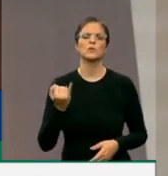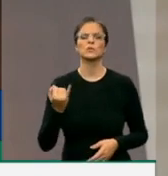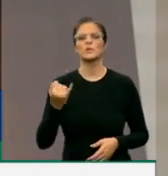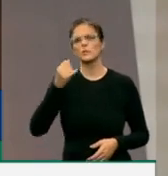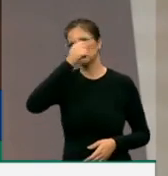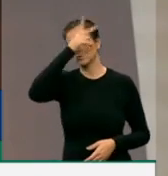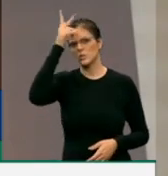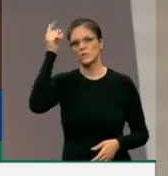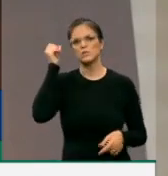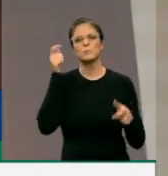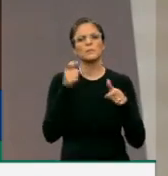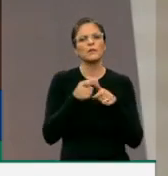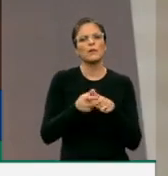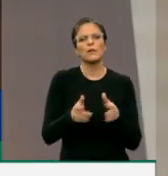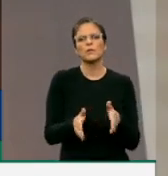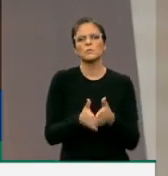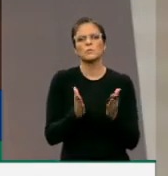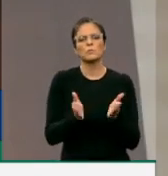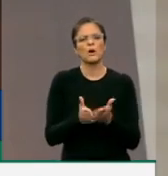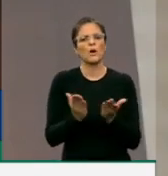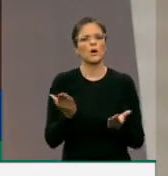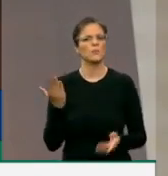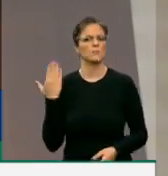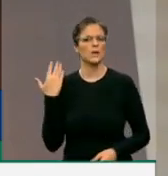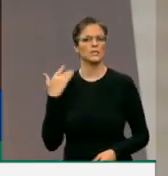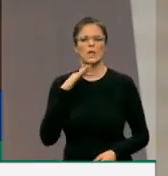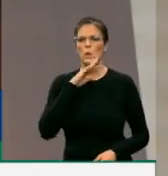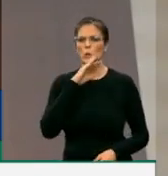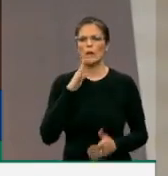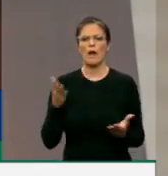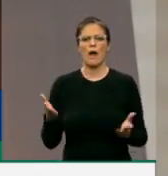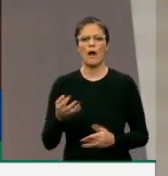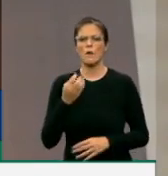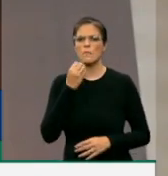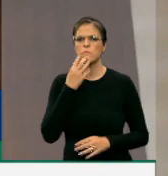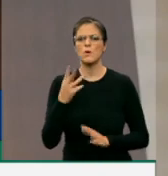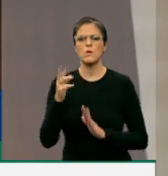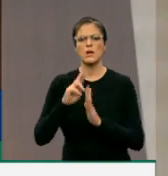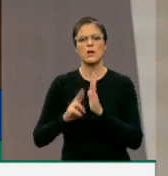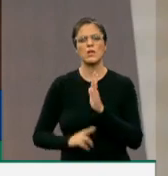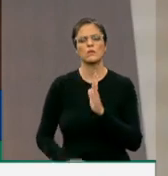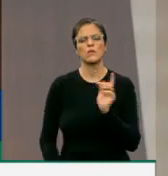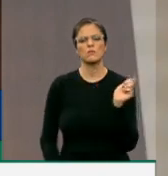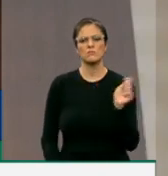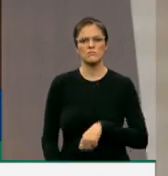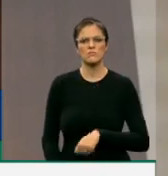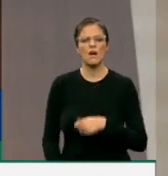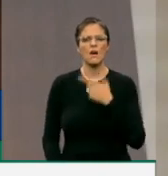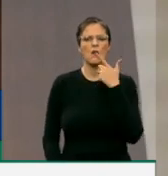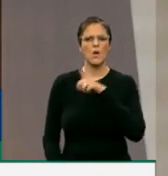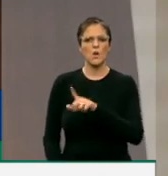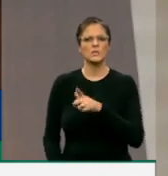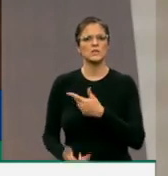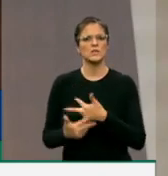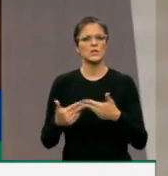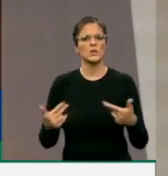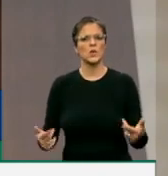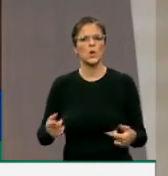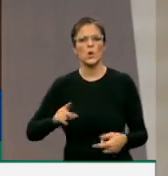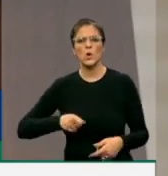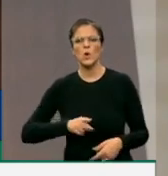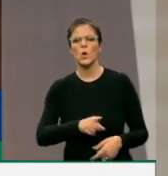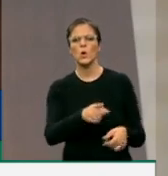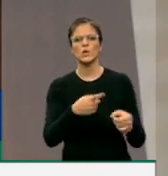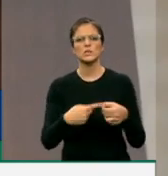Corrige algo que era ruim anteriormente. A gente consegue fazer com que esse recurso chegue onde tem que chegar. O FUNDED garante o